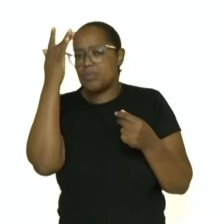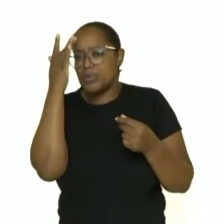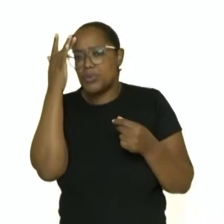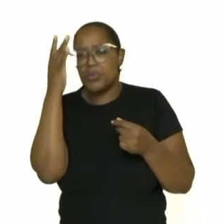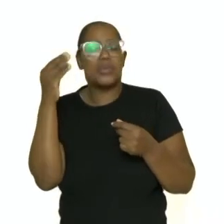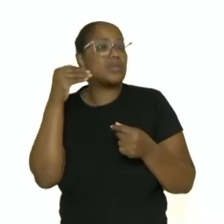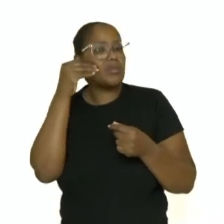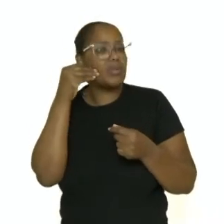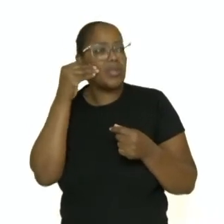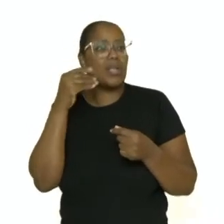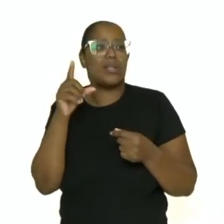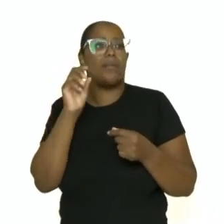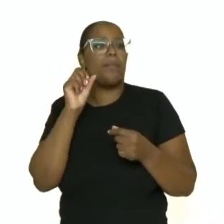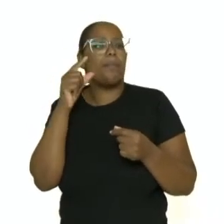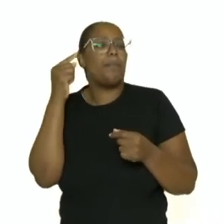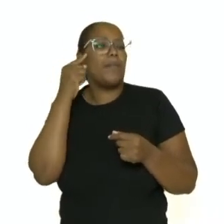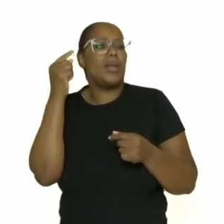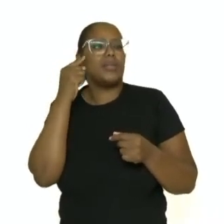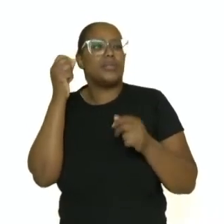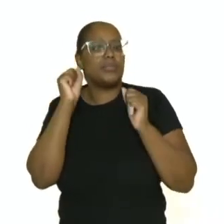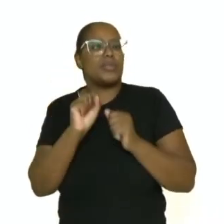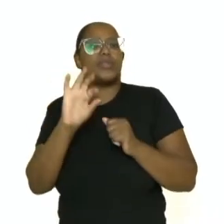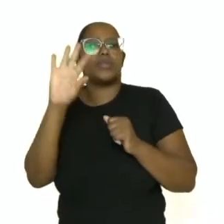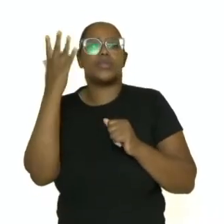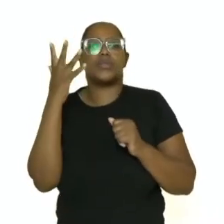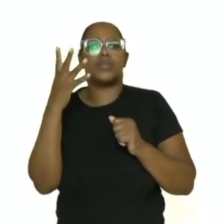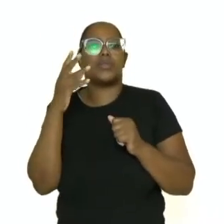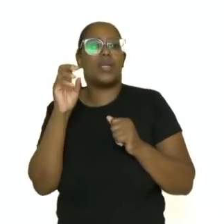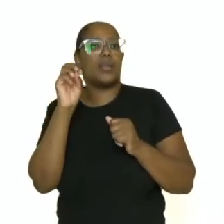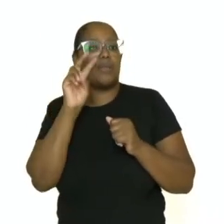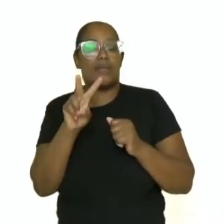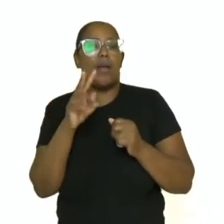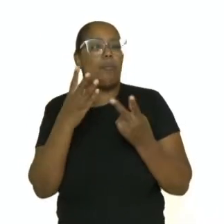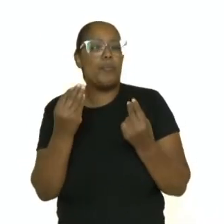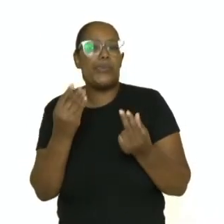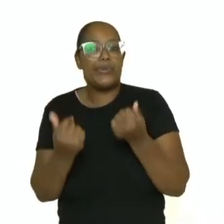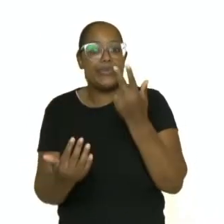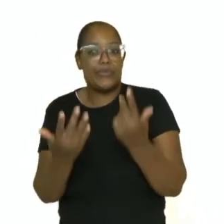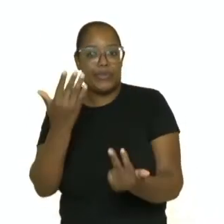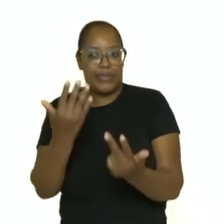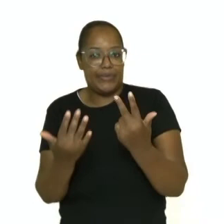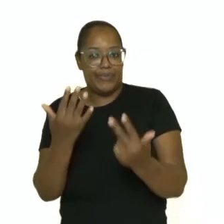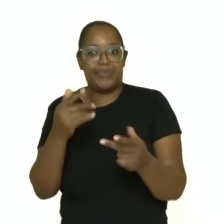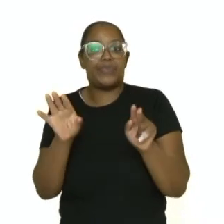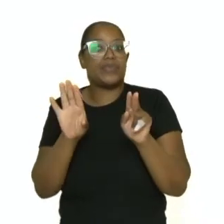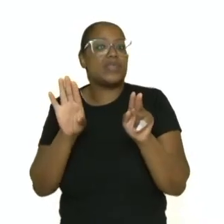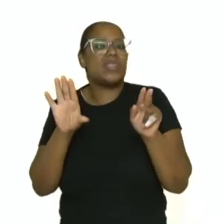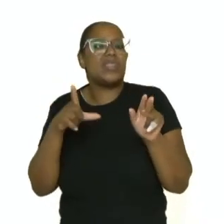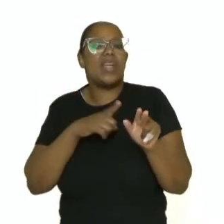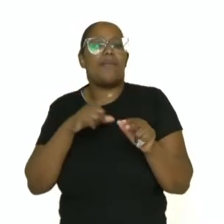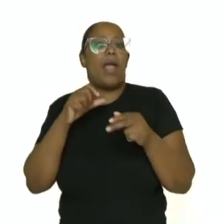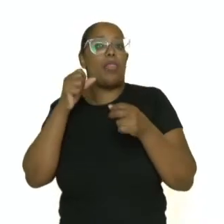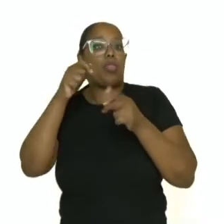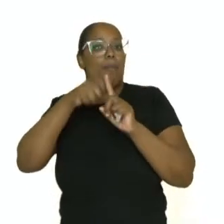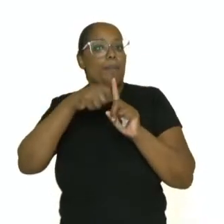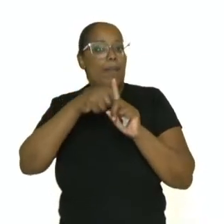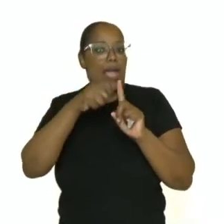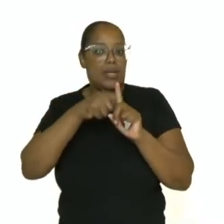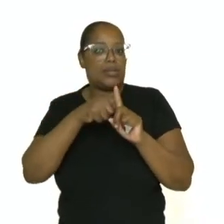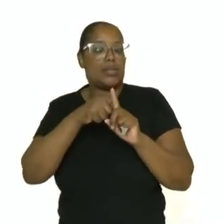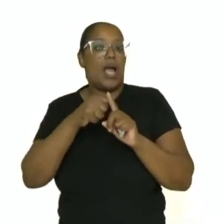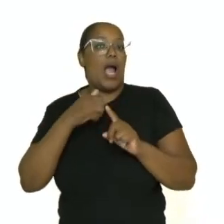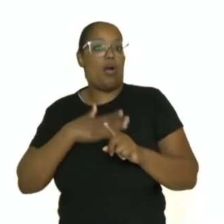ver uma repetição dos destrutivos incêndios florestais de agosto e setembro do ano passado. Temos o verbo temem